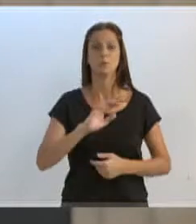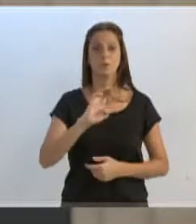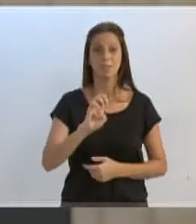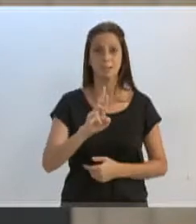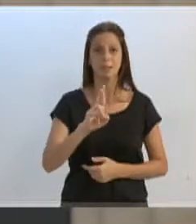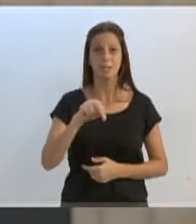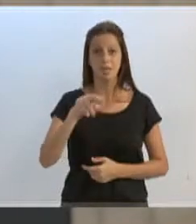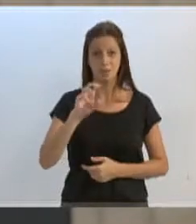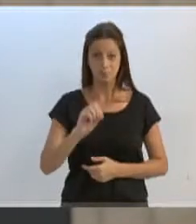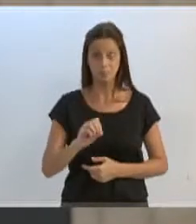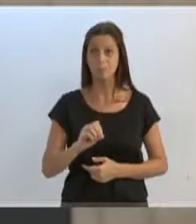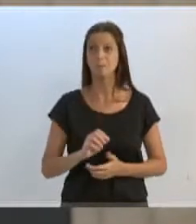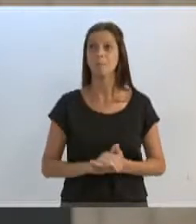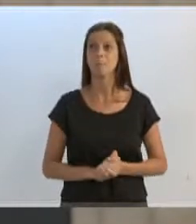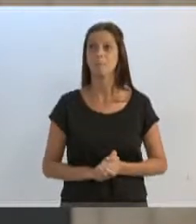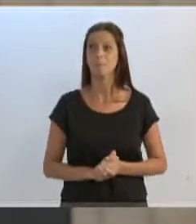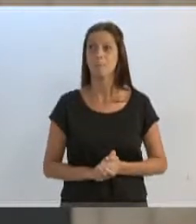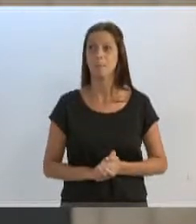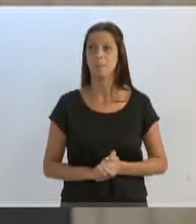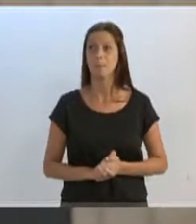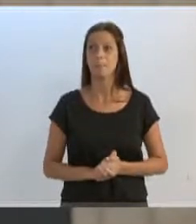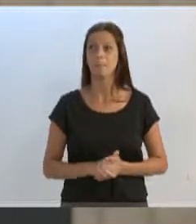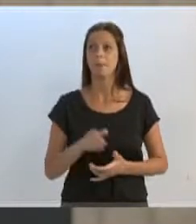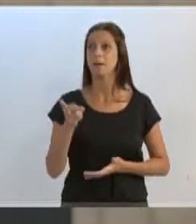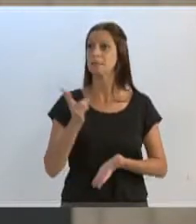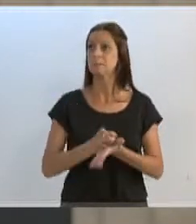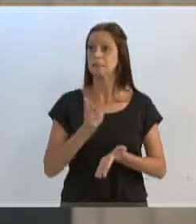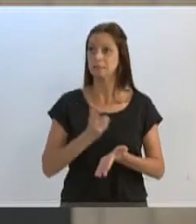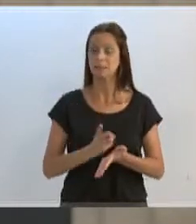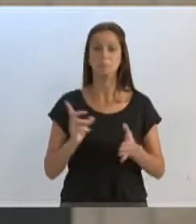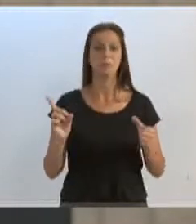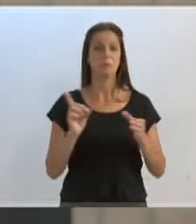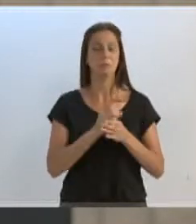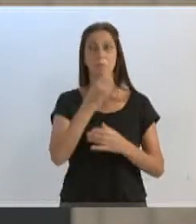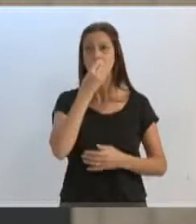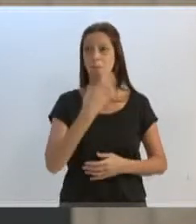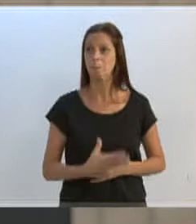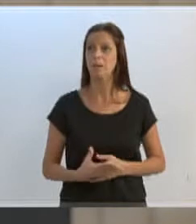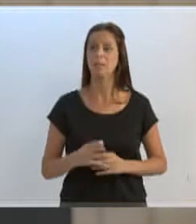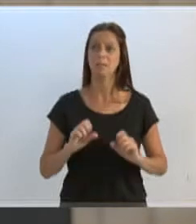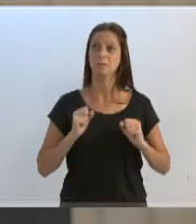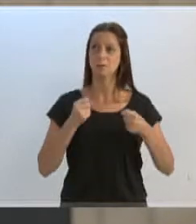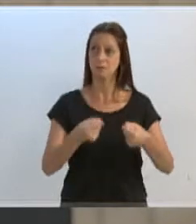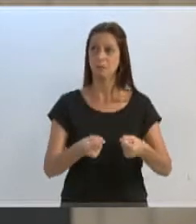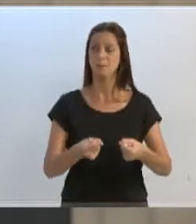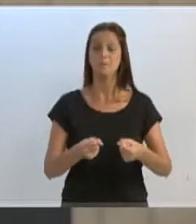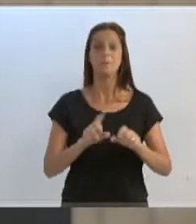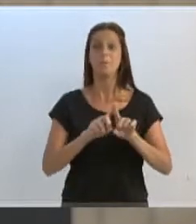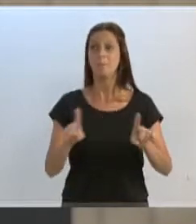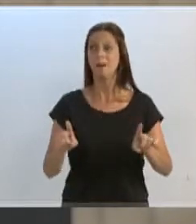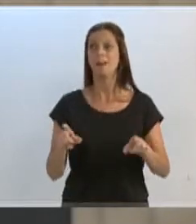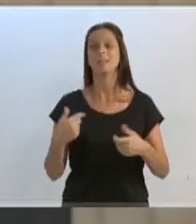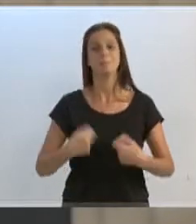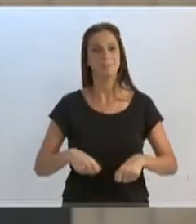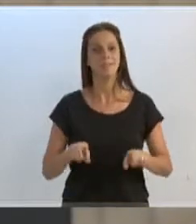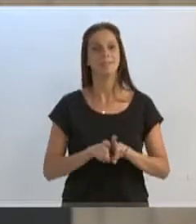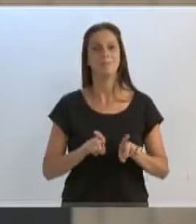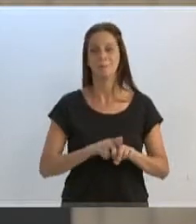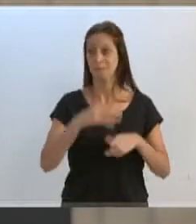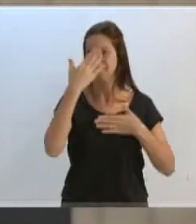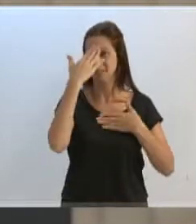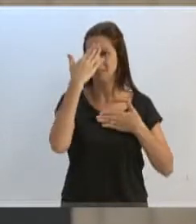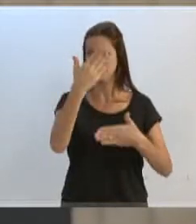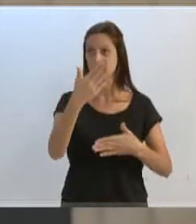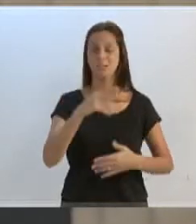Bublitz, o Erno Bublitz, que sempre nos atendeu muito bem, sempre fez na medida do possível. Mas não podemos deixar também de agradecer